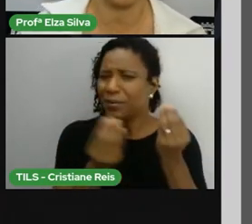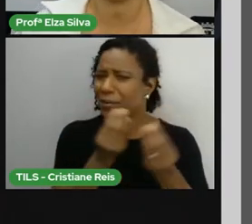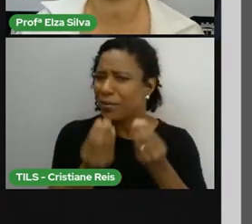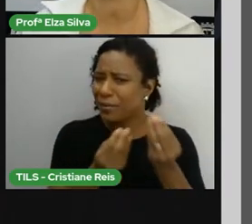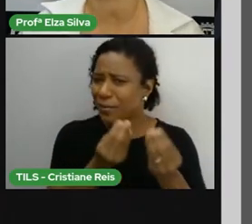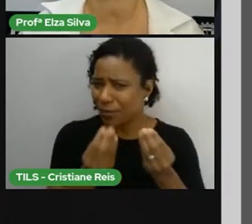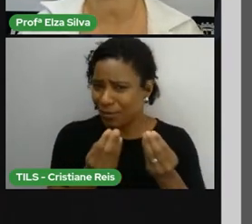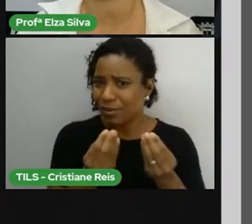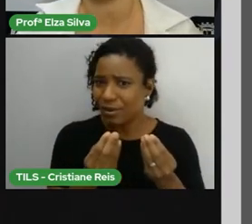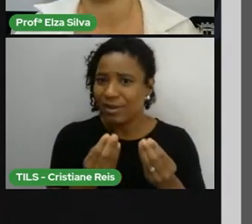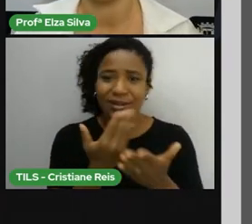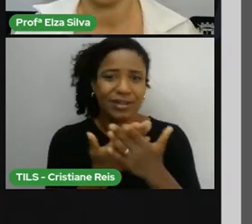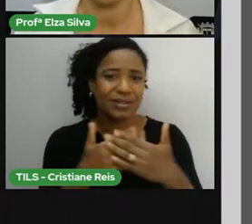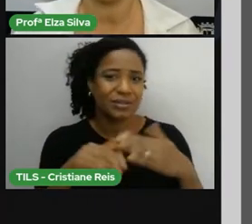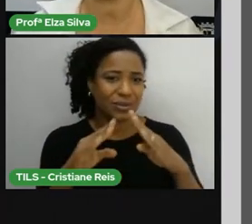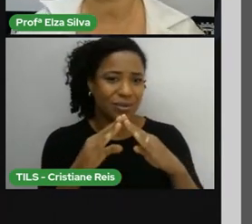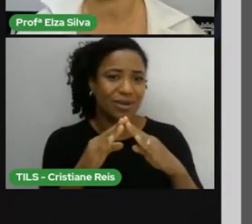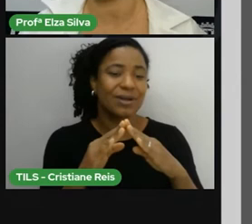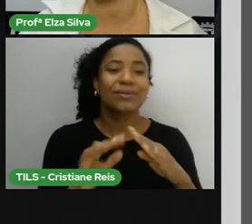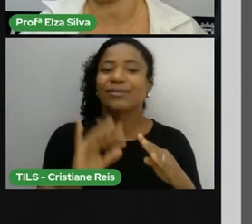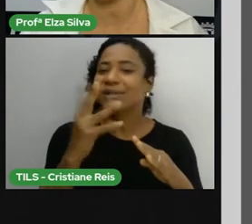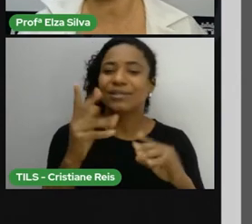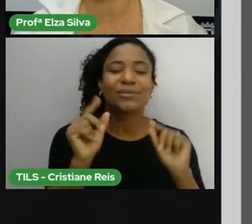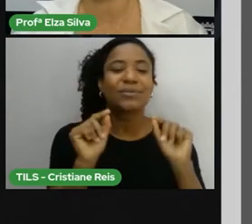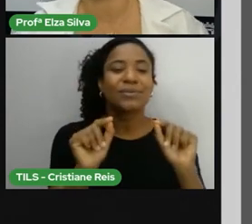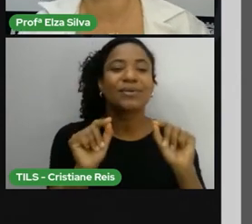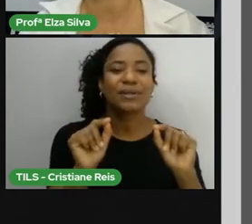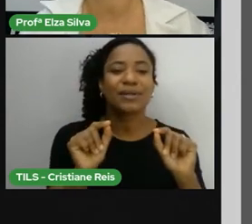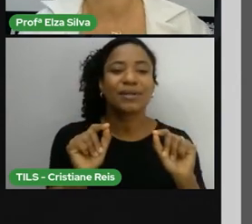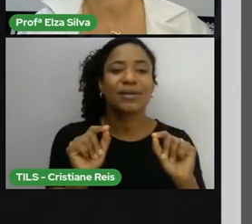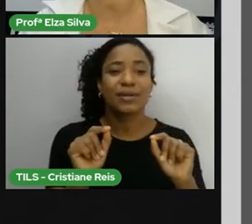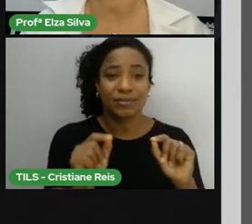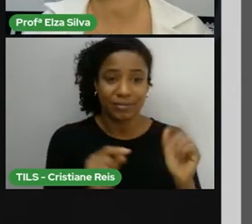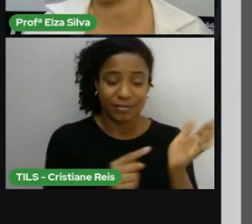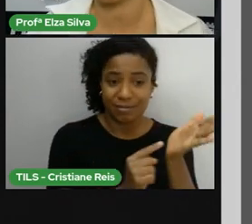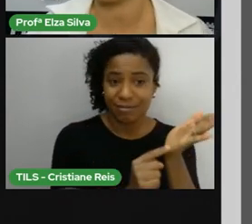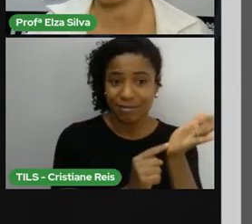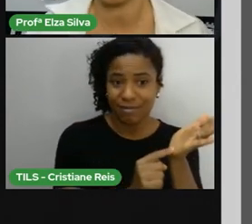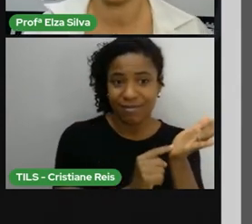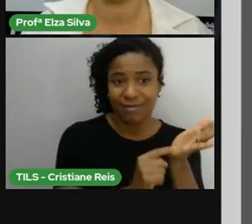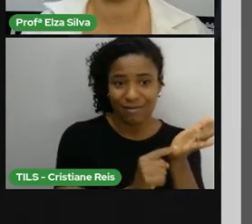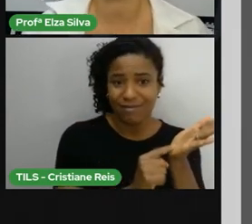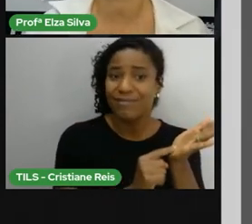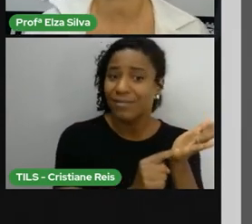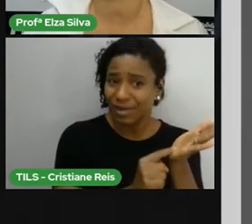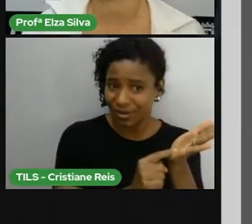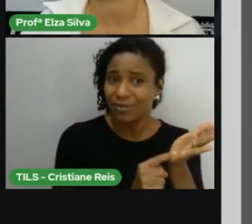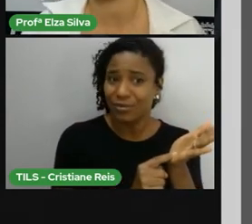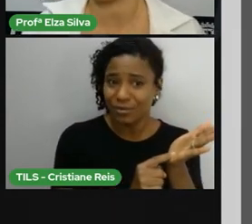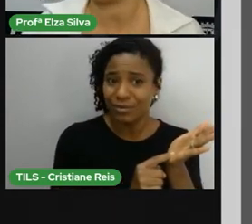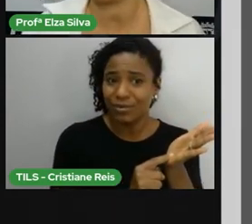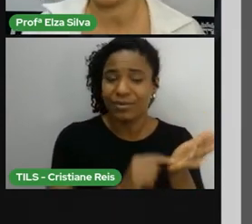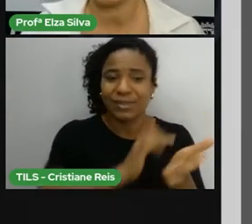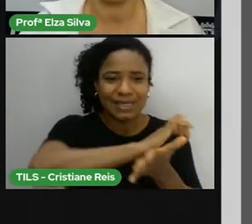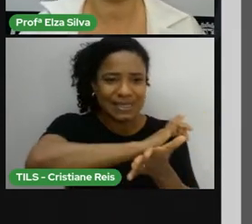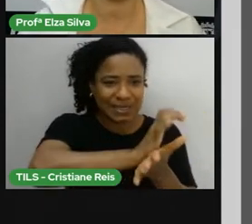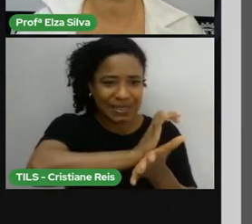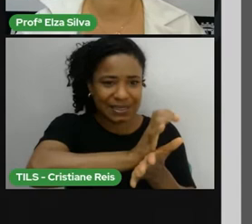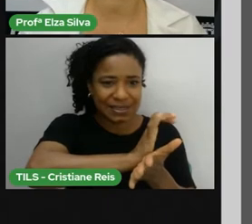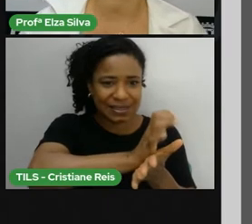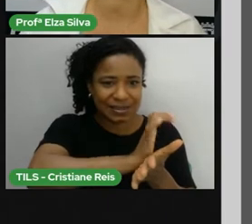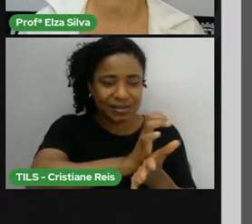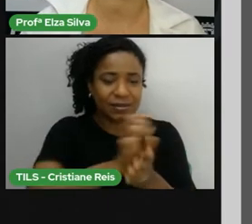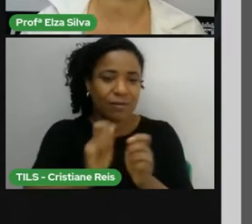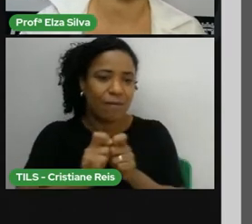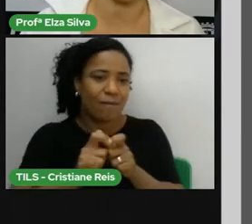que ocorre na escola. Ou seja, os brancos são hostilizados pela sua cor de pele e